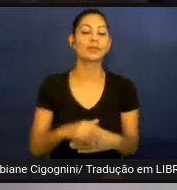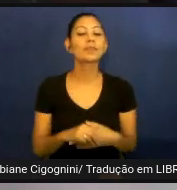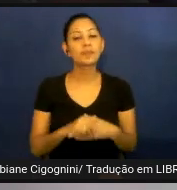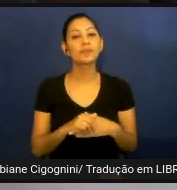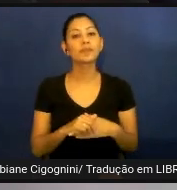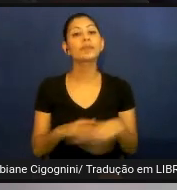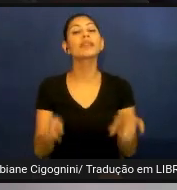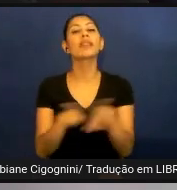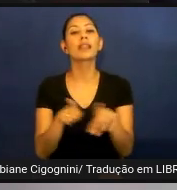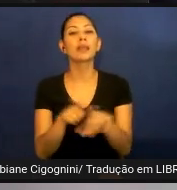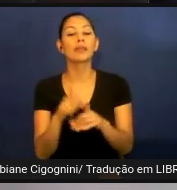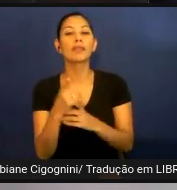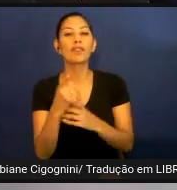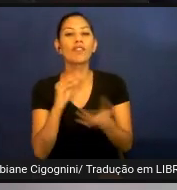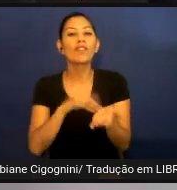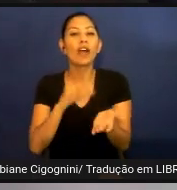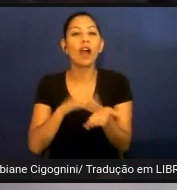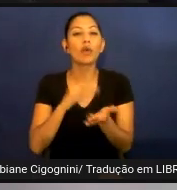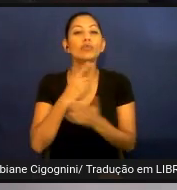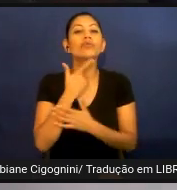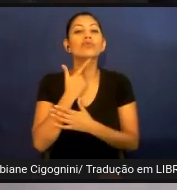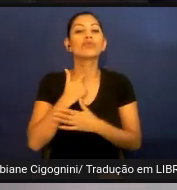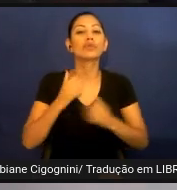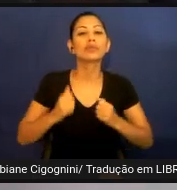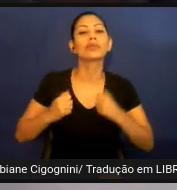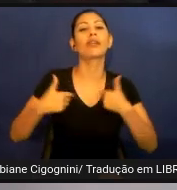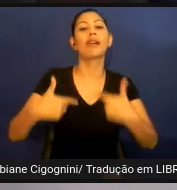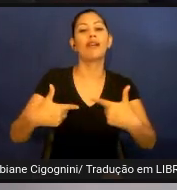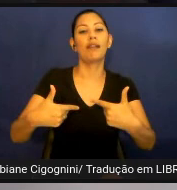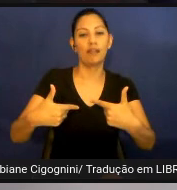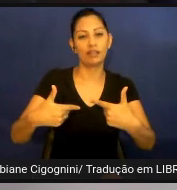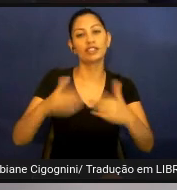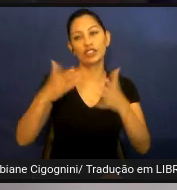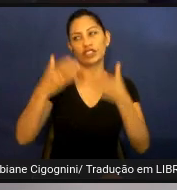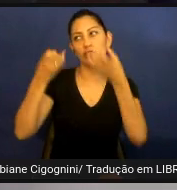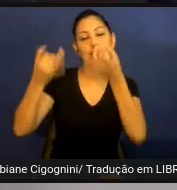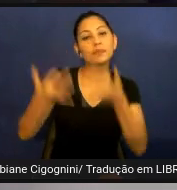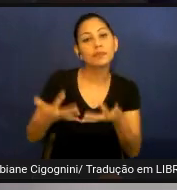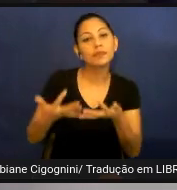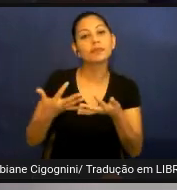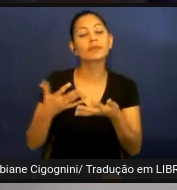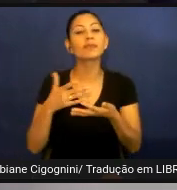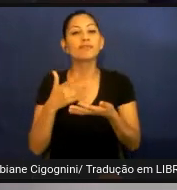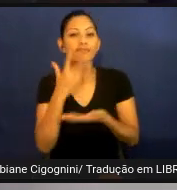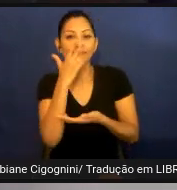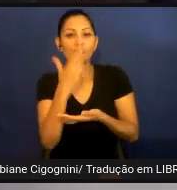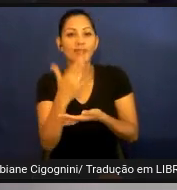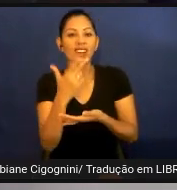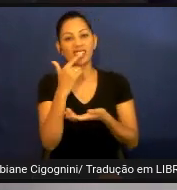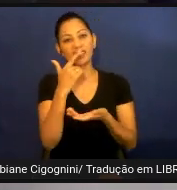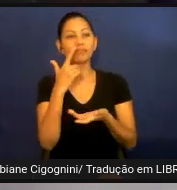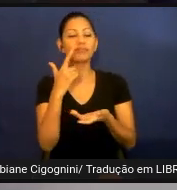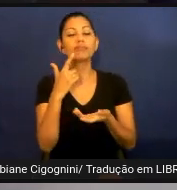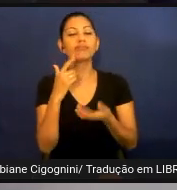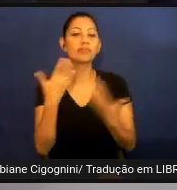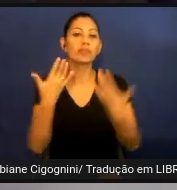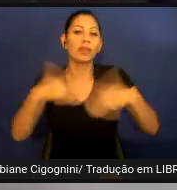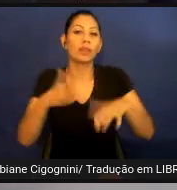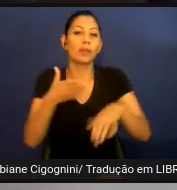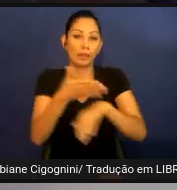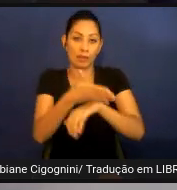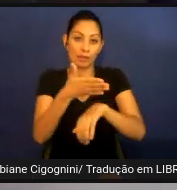muito foi a falta de vontade de alguns alunos que já foi falado que eles não pareciam estar dispostos a participar